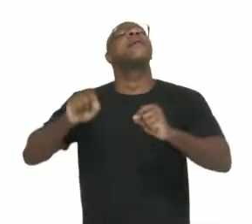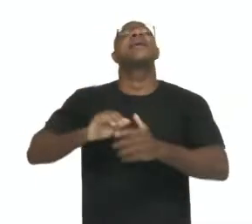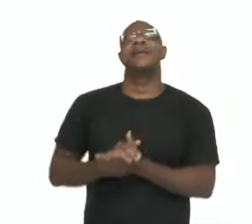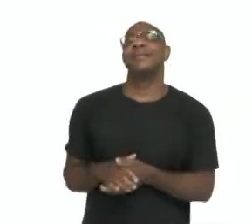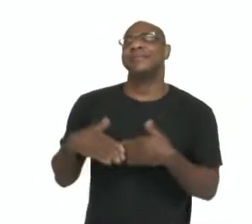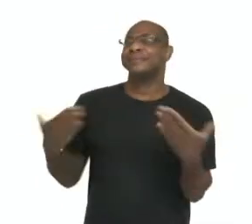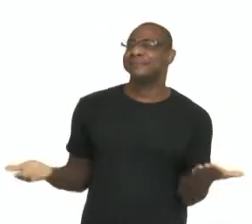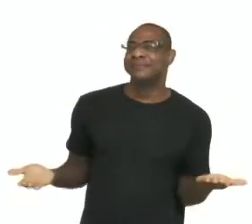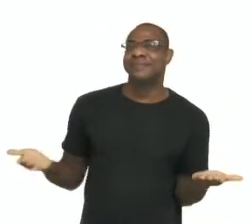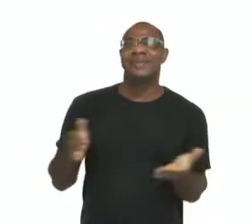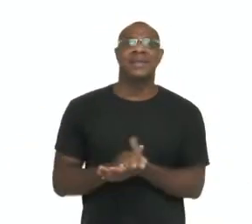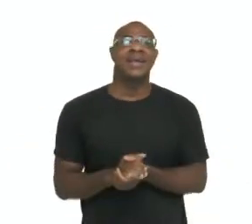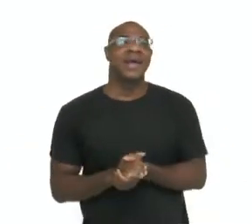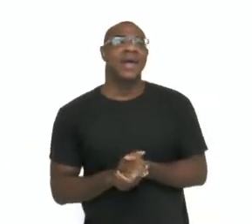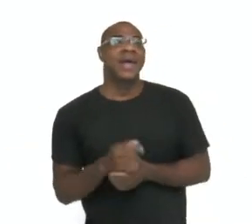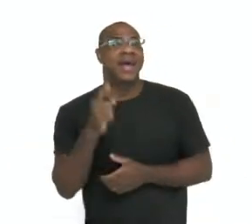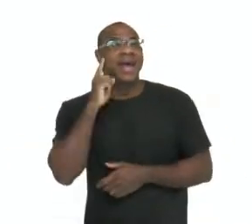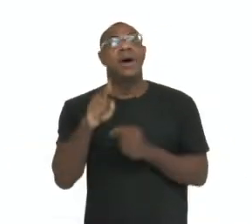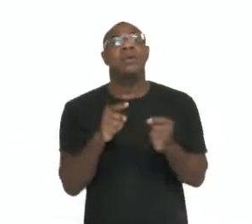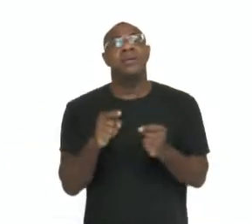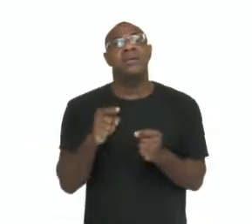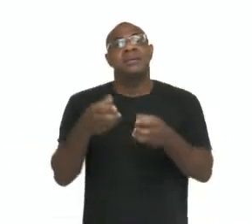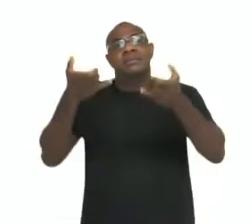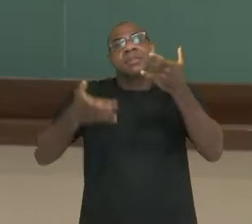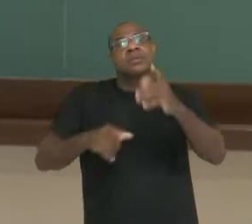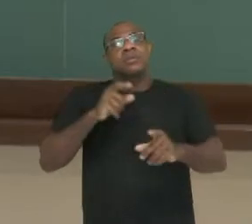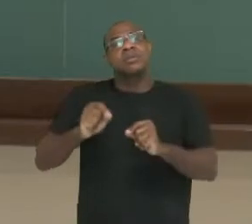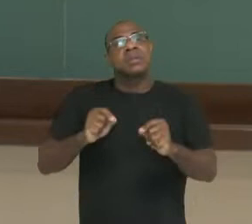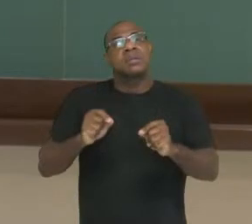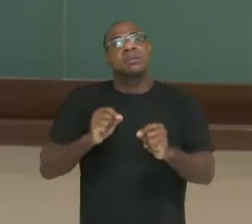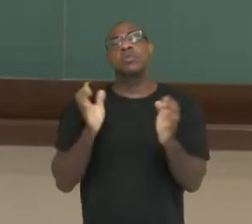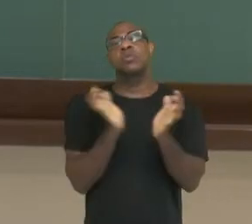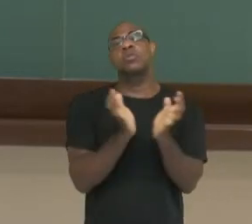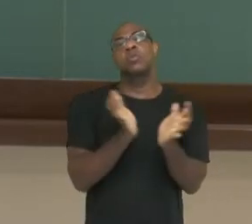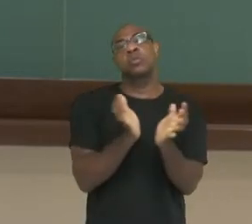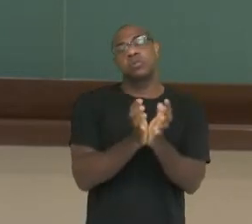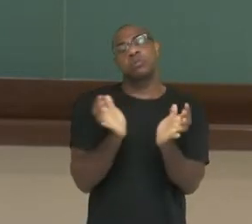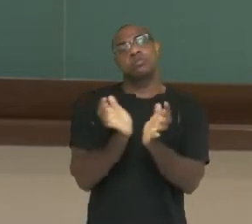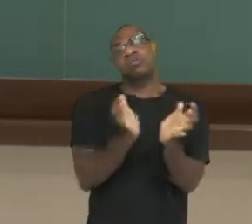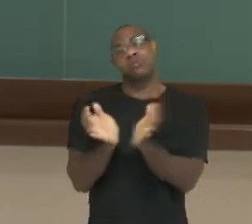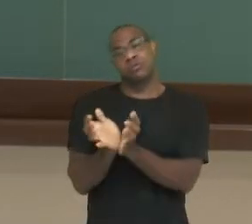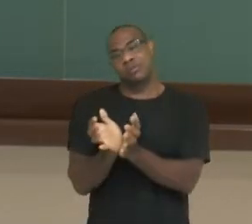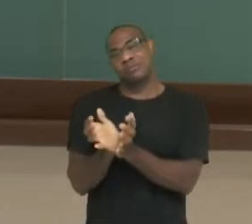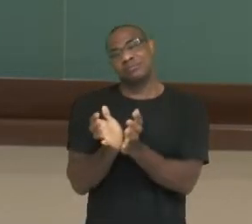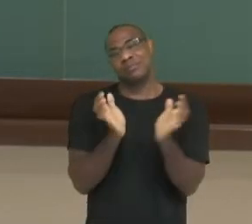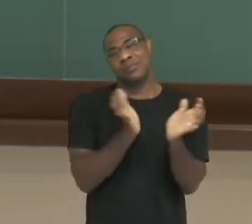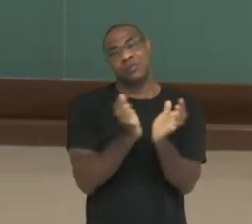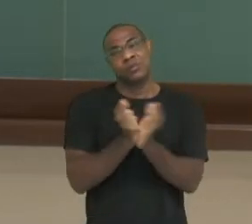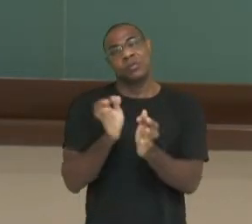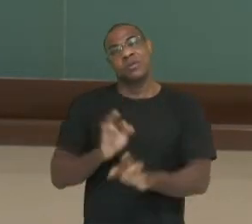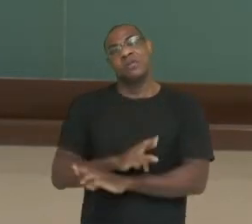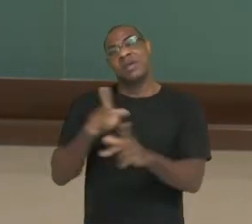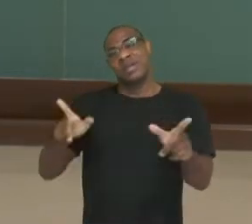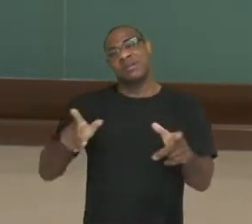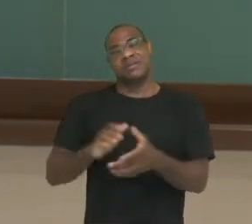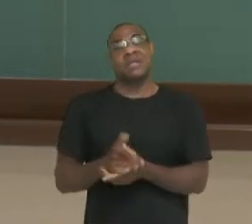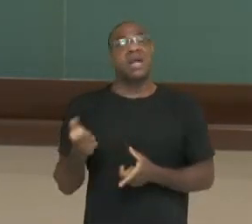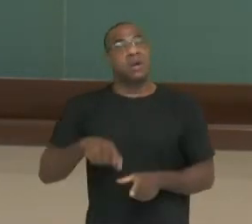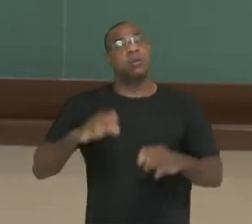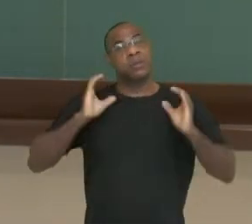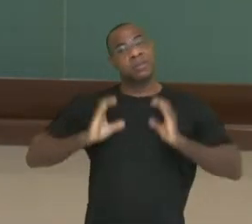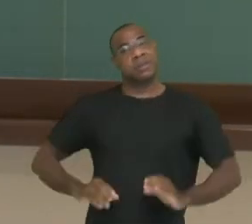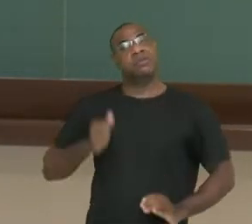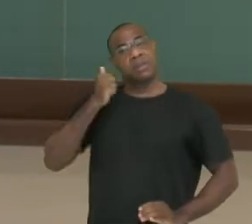relacionadas à dicotomia entre classes sociais. E a questão do comportamento de uma mulher que,